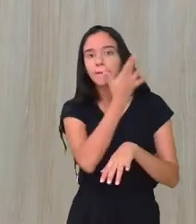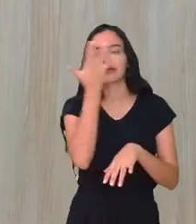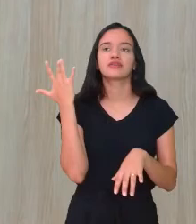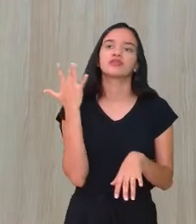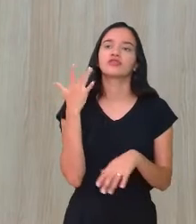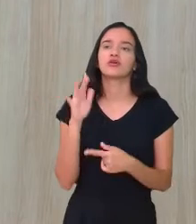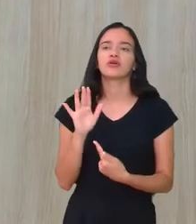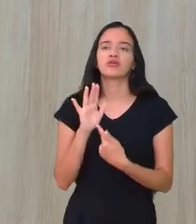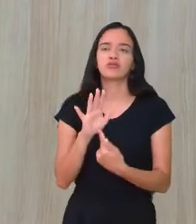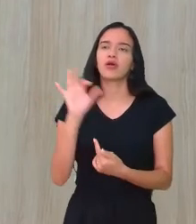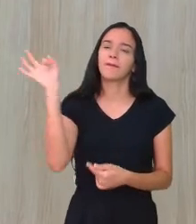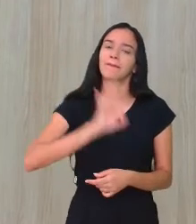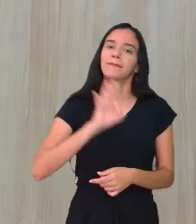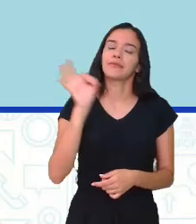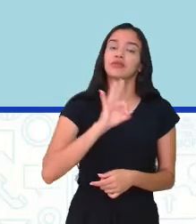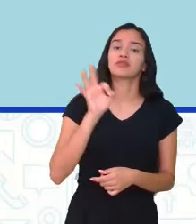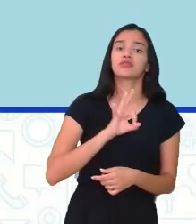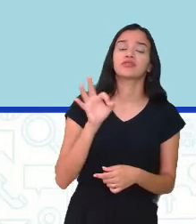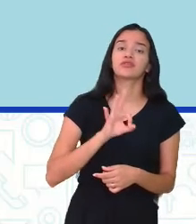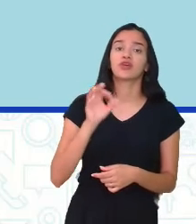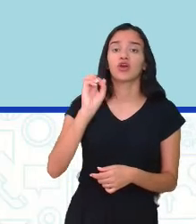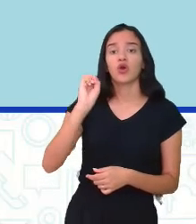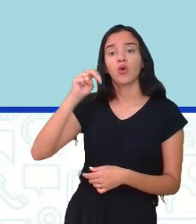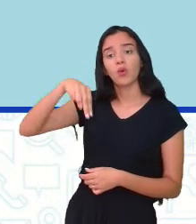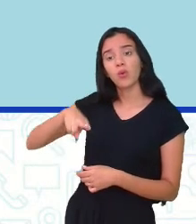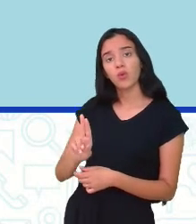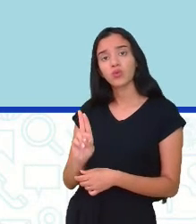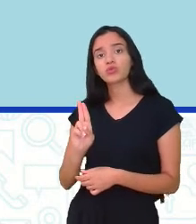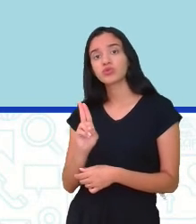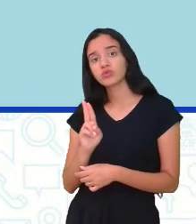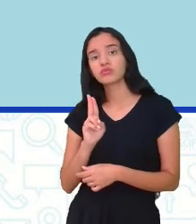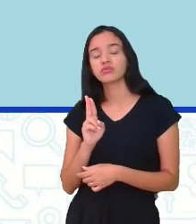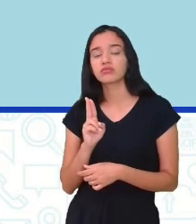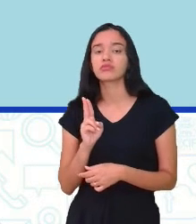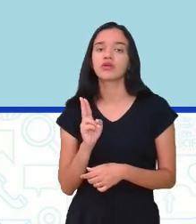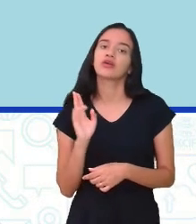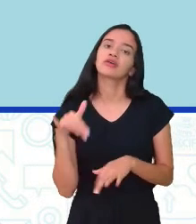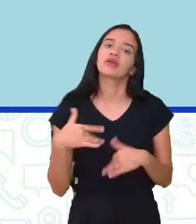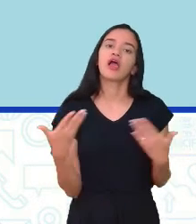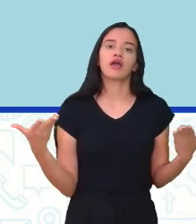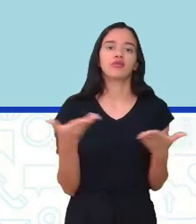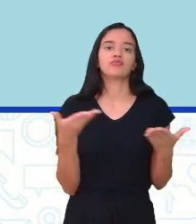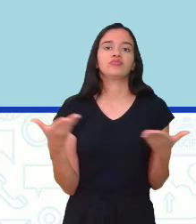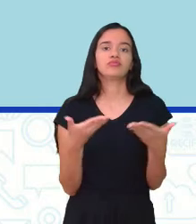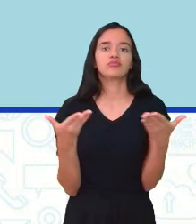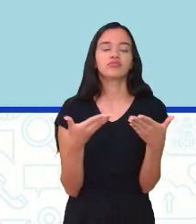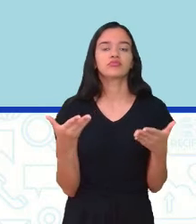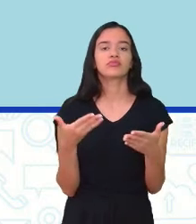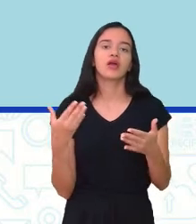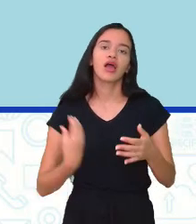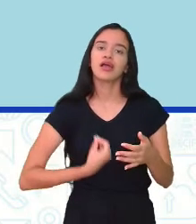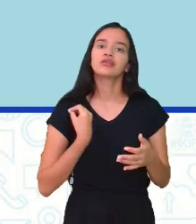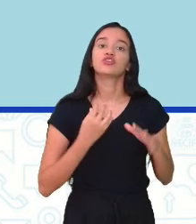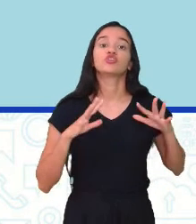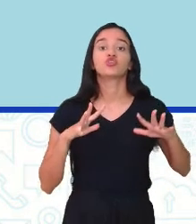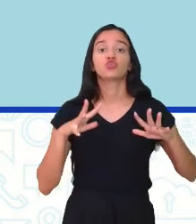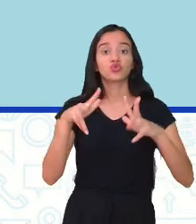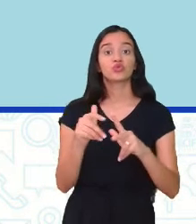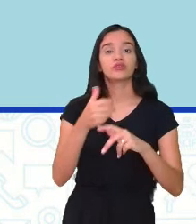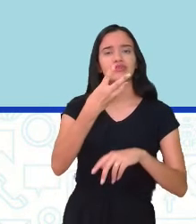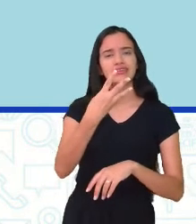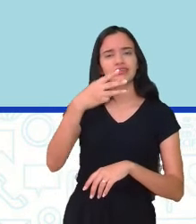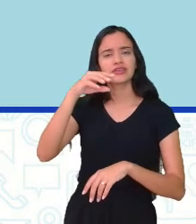eu trouxe alguns dados aqui da Organização das Nações Unidas que atualmente eles apontam a existência em todo o mundo de